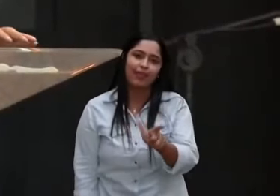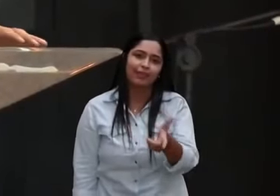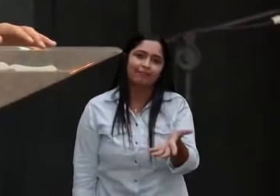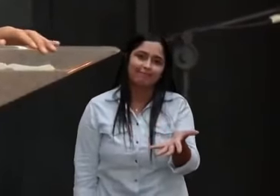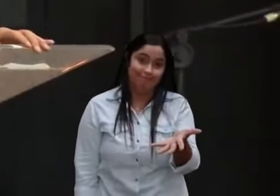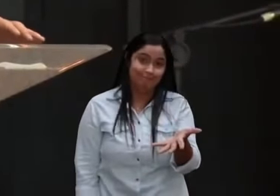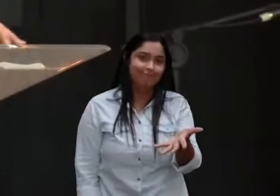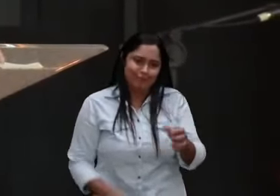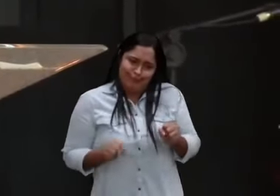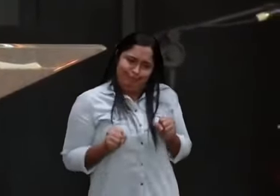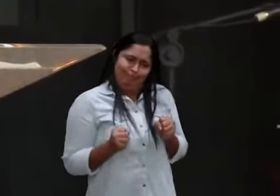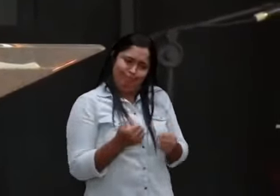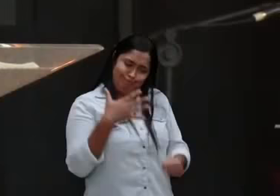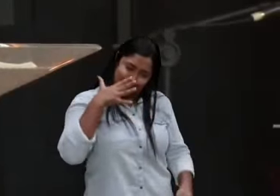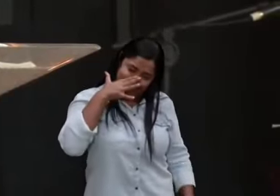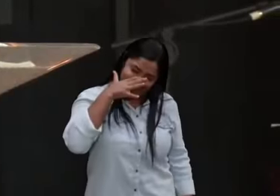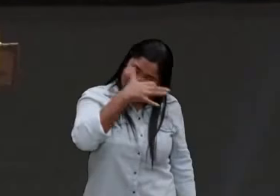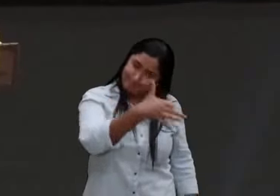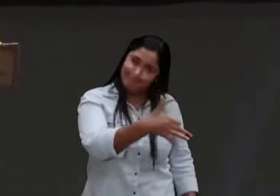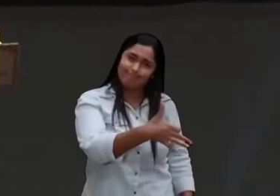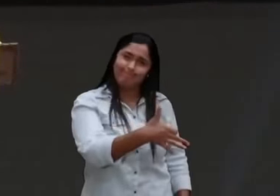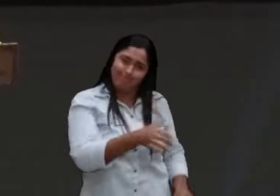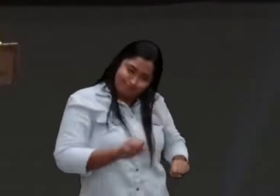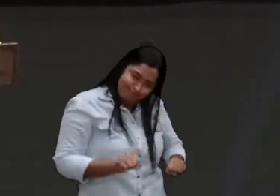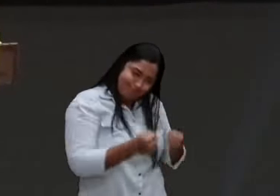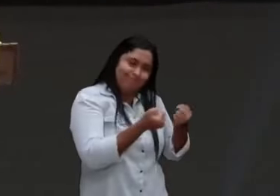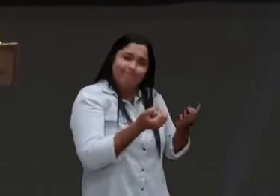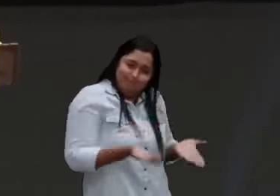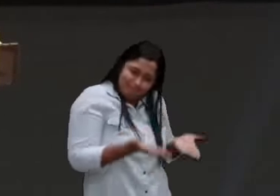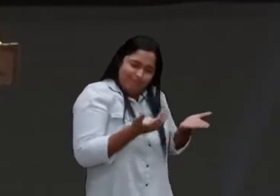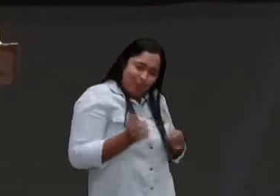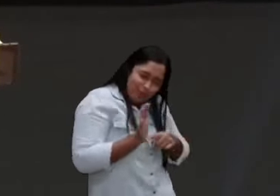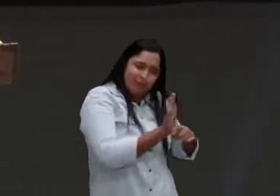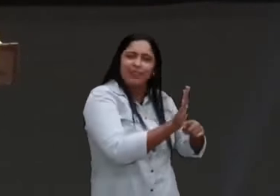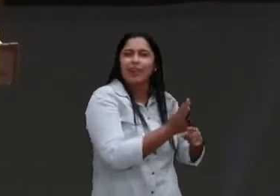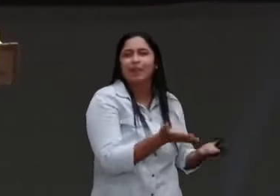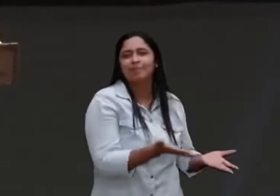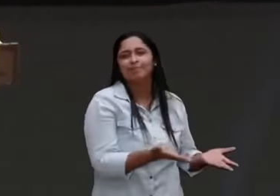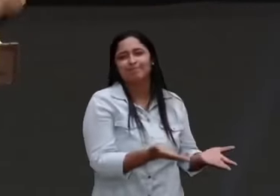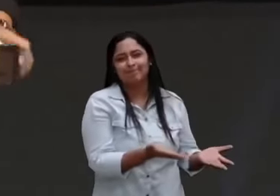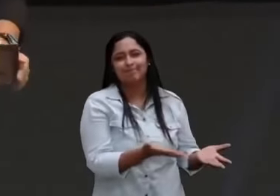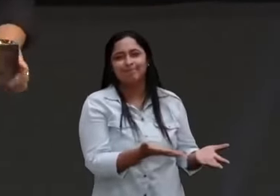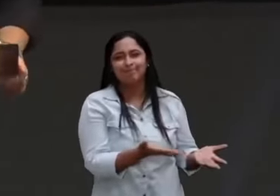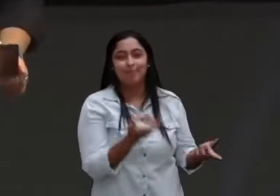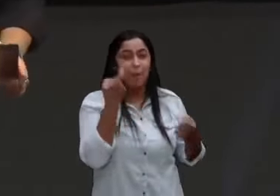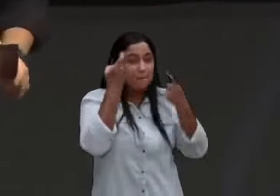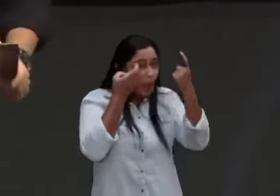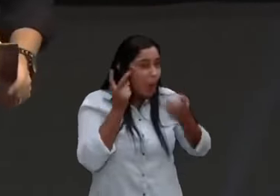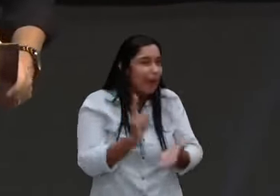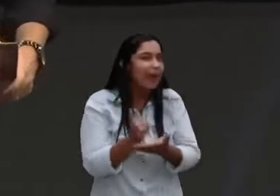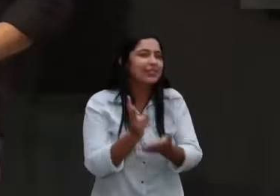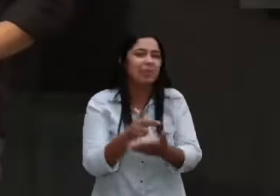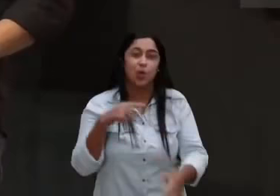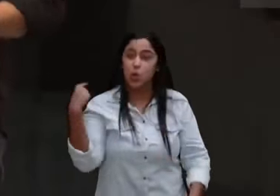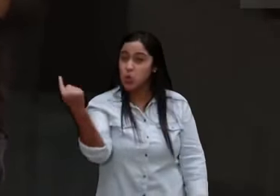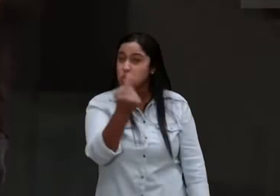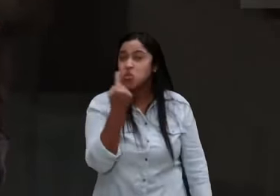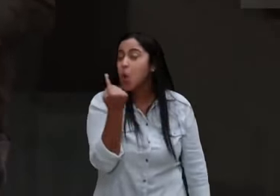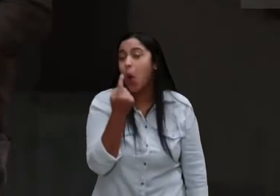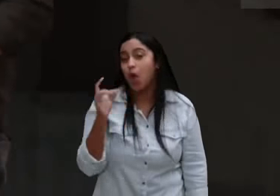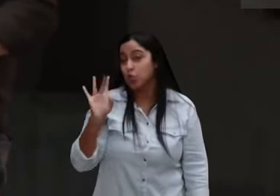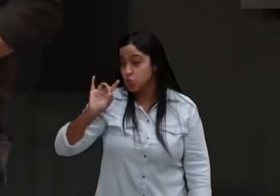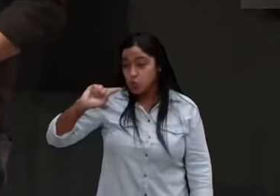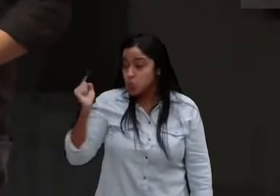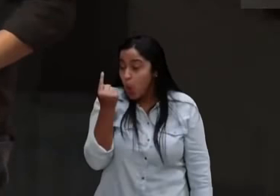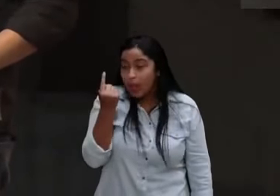nós não nos bastamos para conduzir nossos casamentos, nós não nos bastamos para criar nossos filhos, se não for